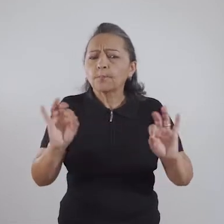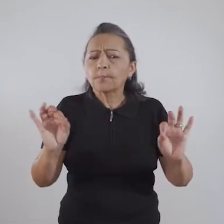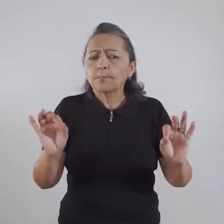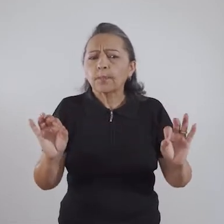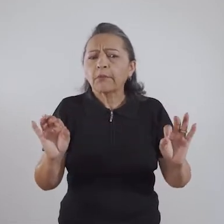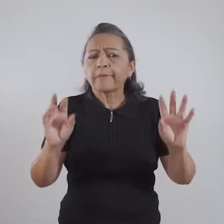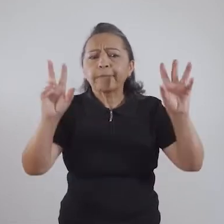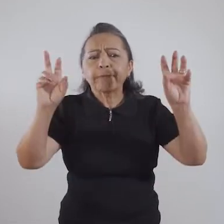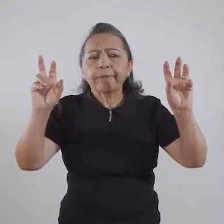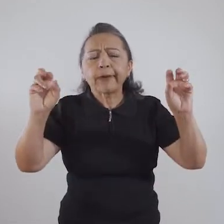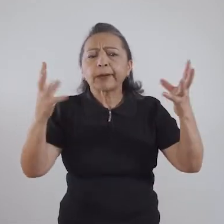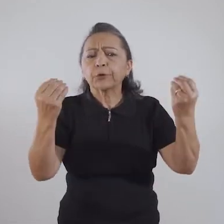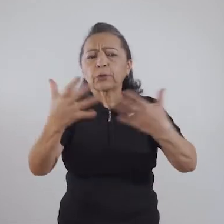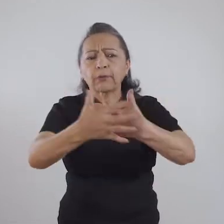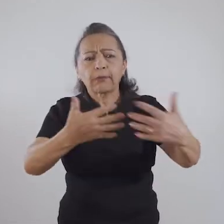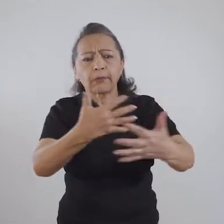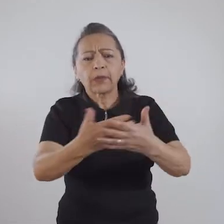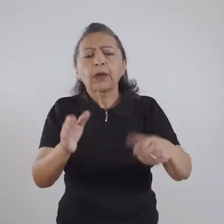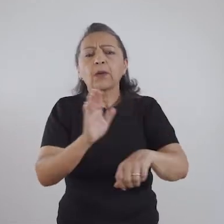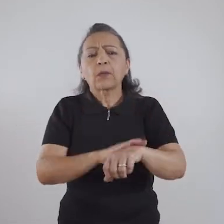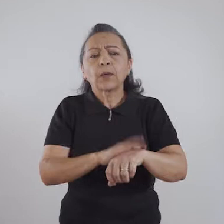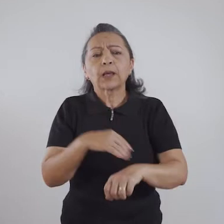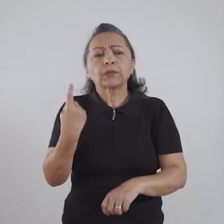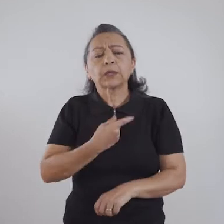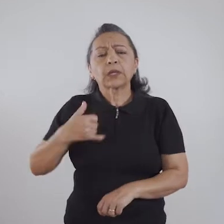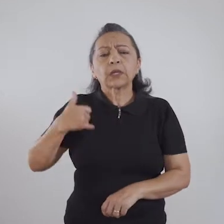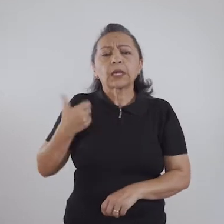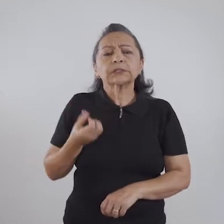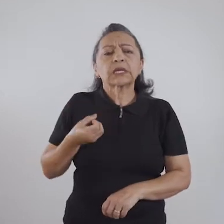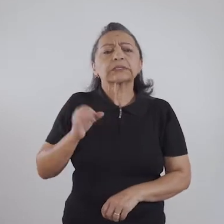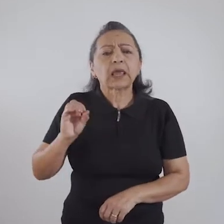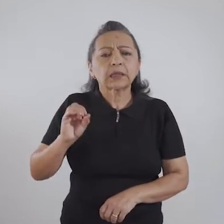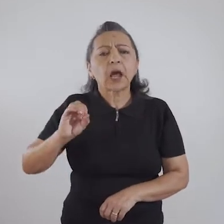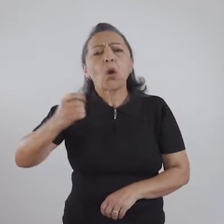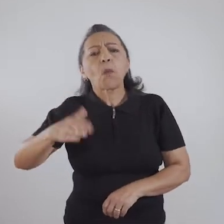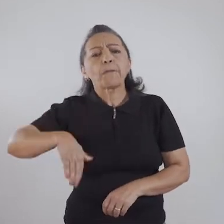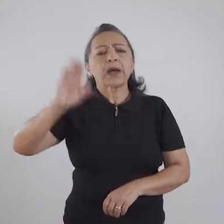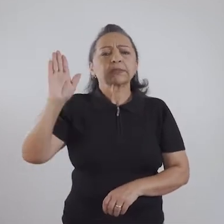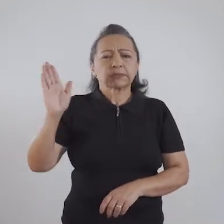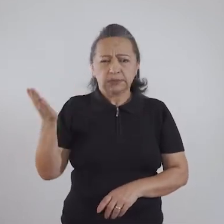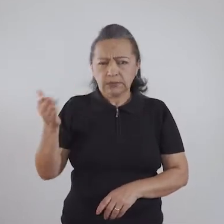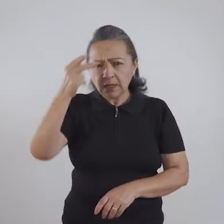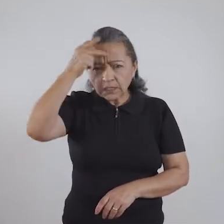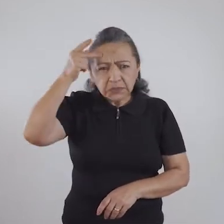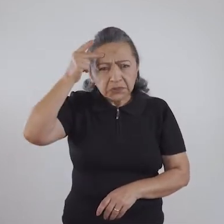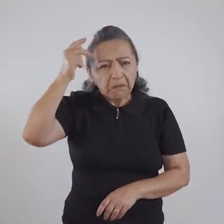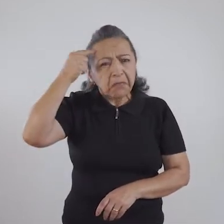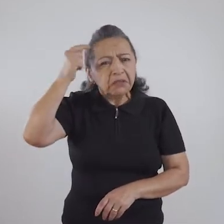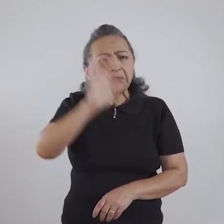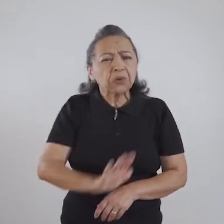sexualidade quando a gente tem 60 anos ou mais? As pessoas, de um modo geral, não têm uma